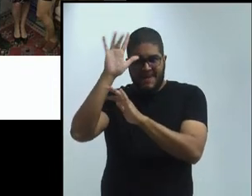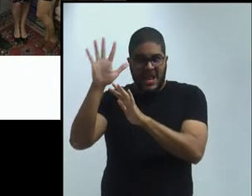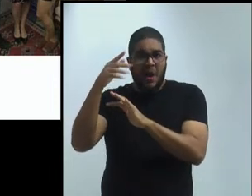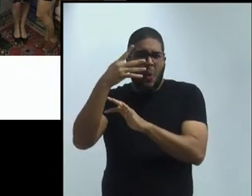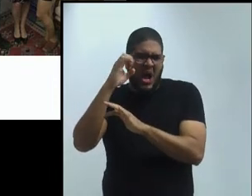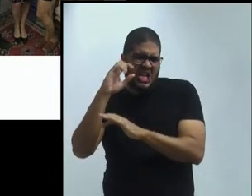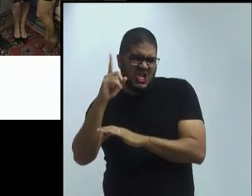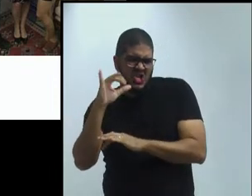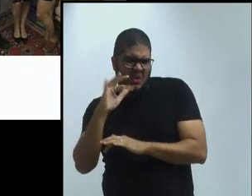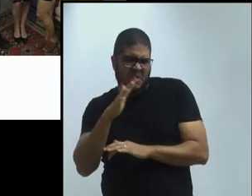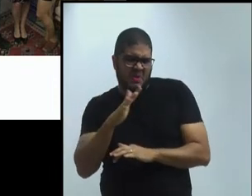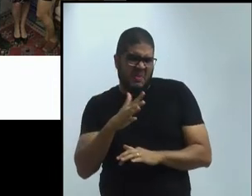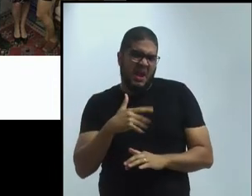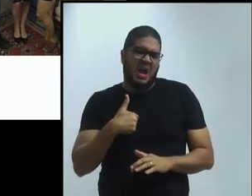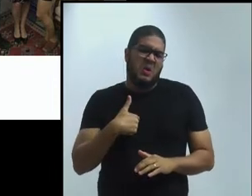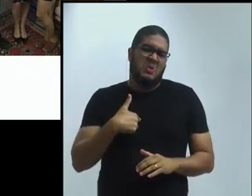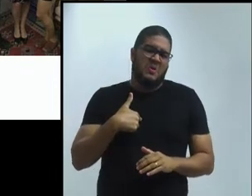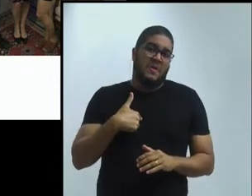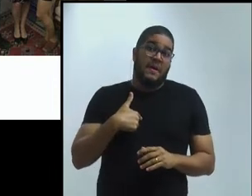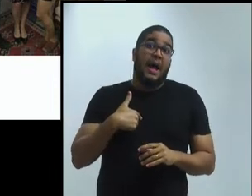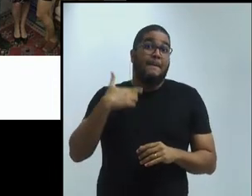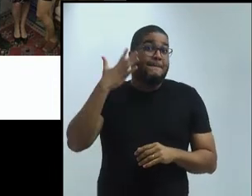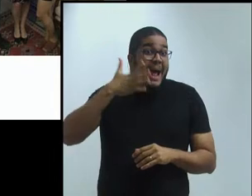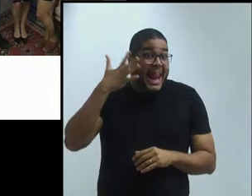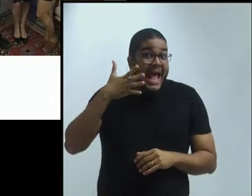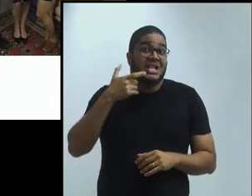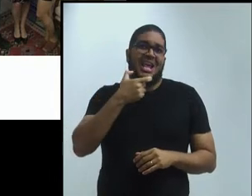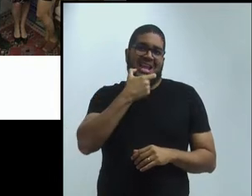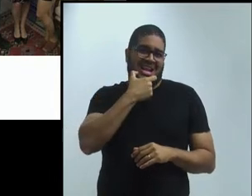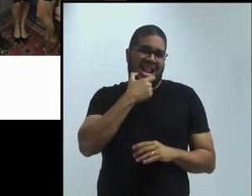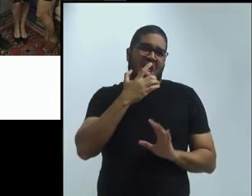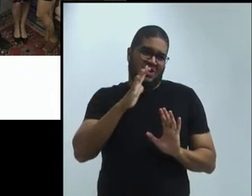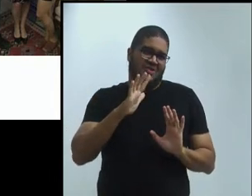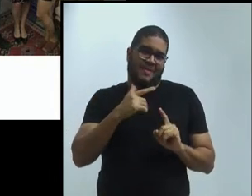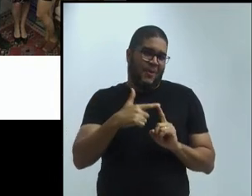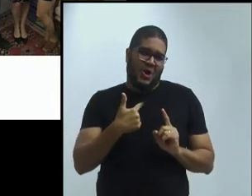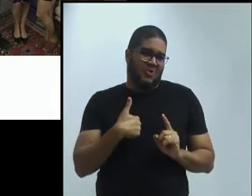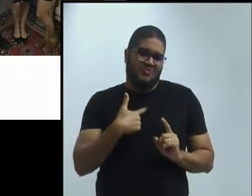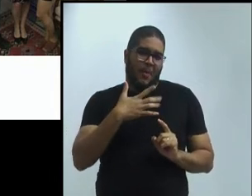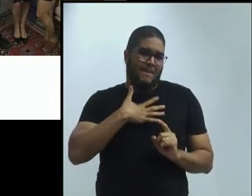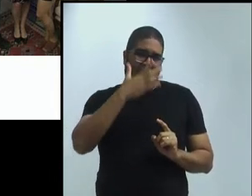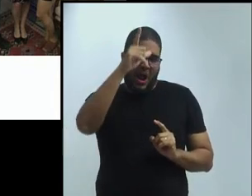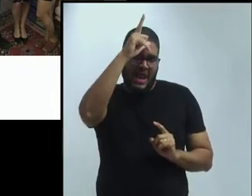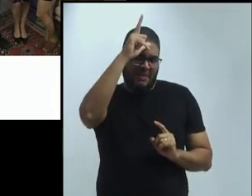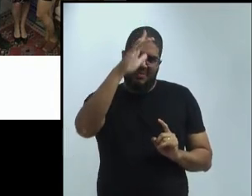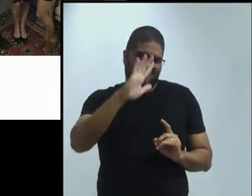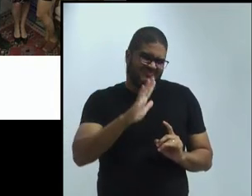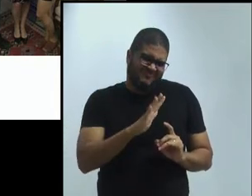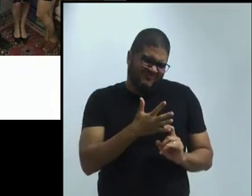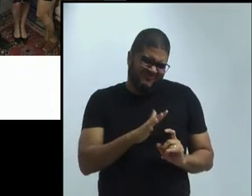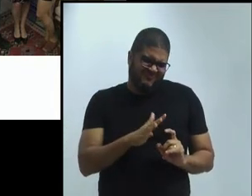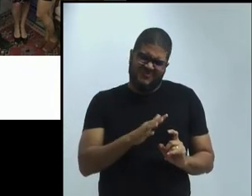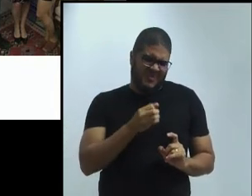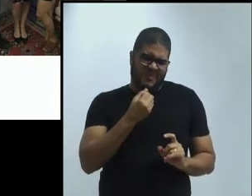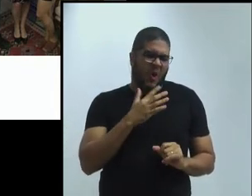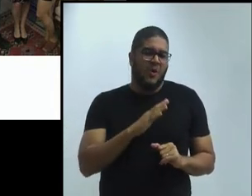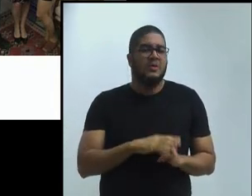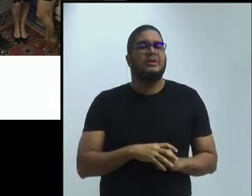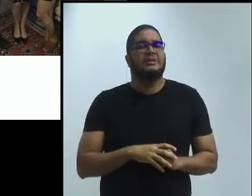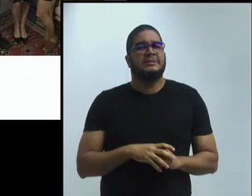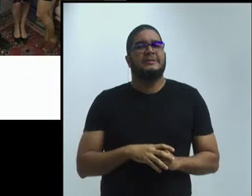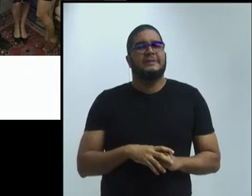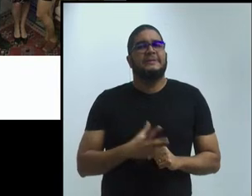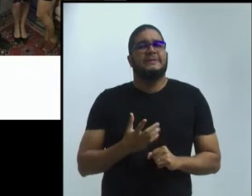o dia a dia. eu fui pelo PASSE, ou PASSE é editais, você concorre, eu fui para a Universidade de Rol,